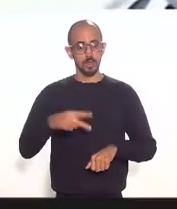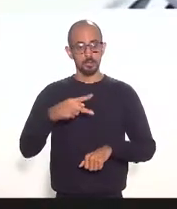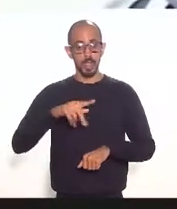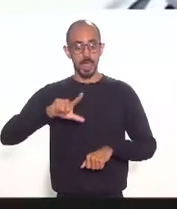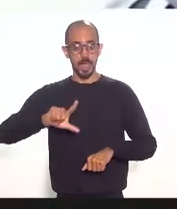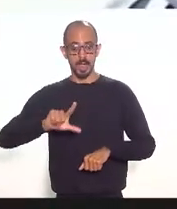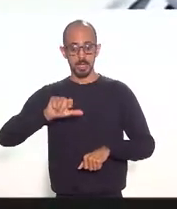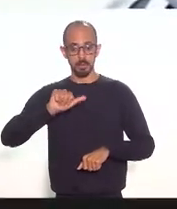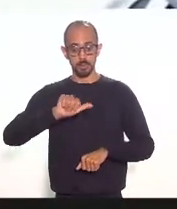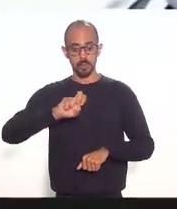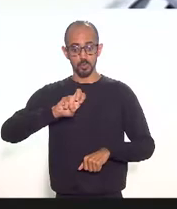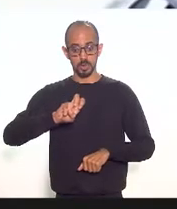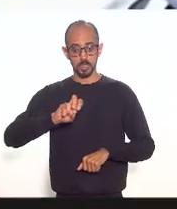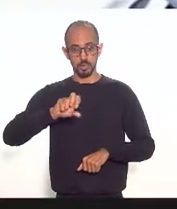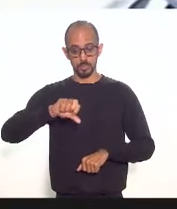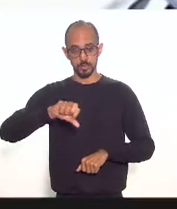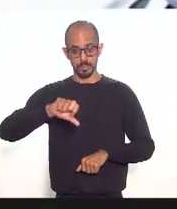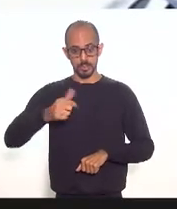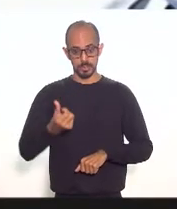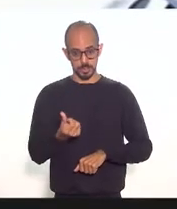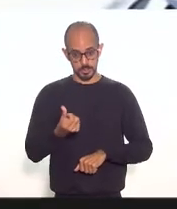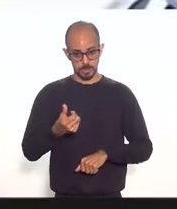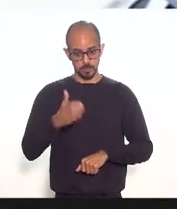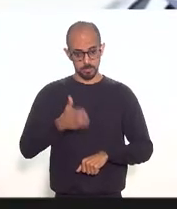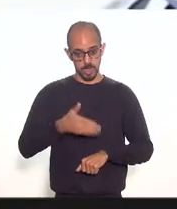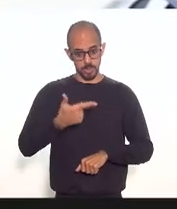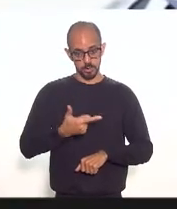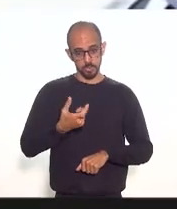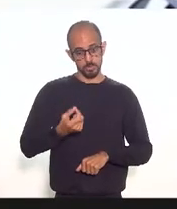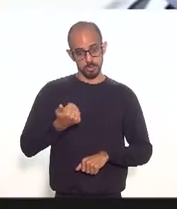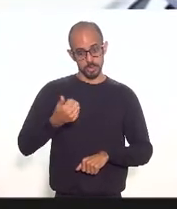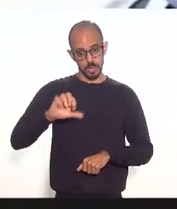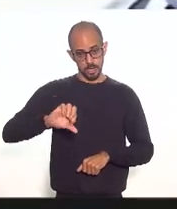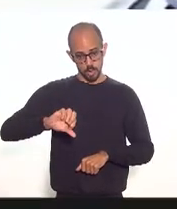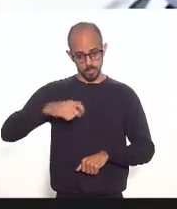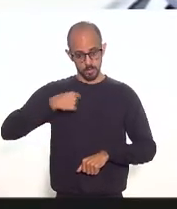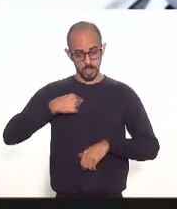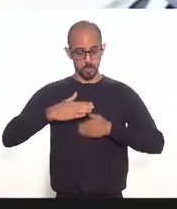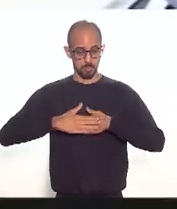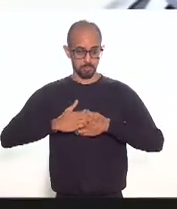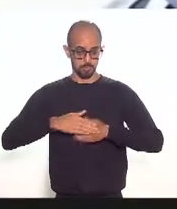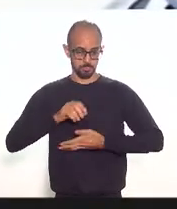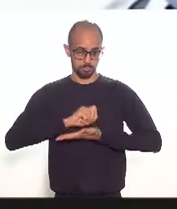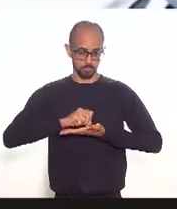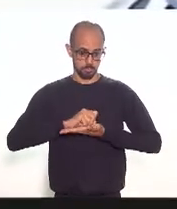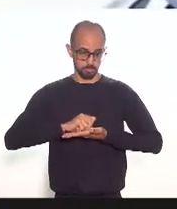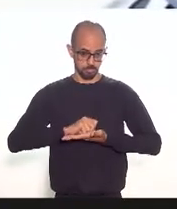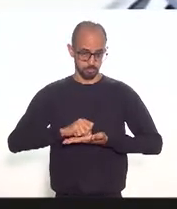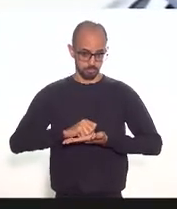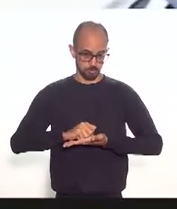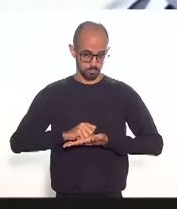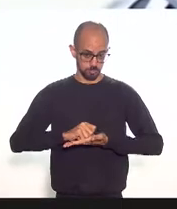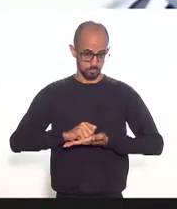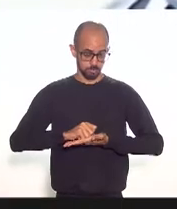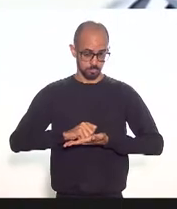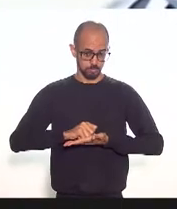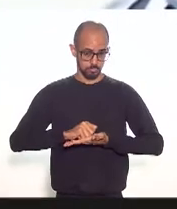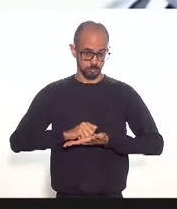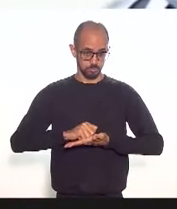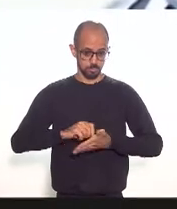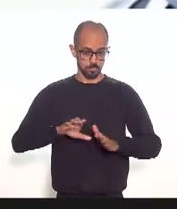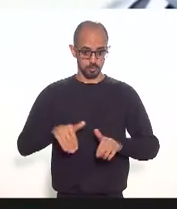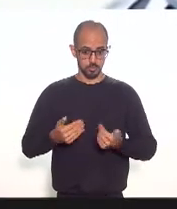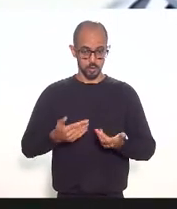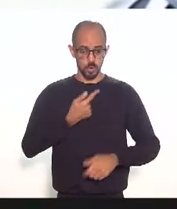1596 de 2019, que eu sou autor, em 1919, o